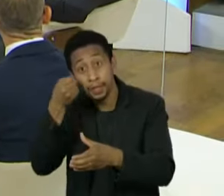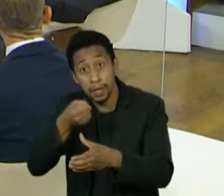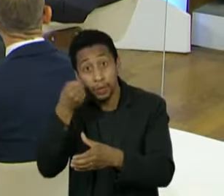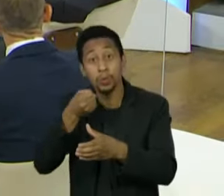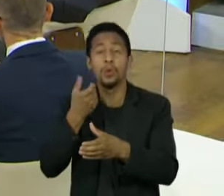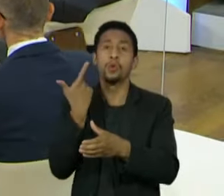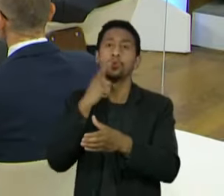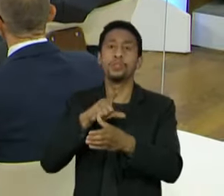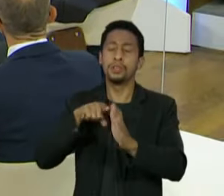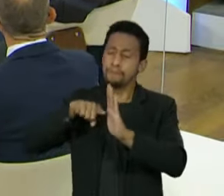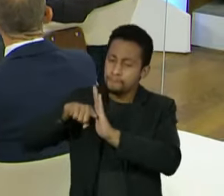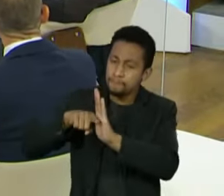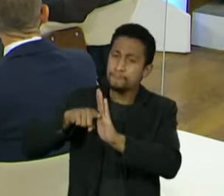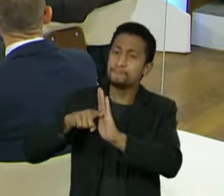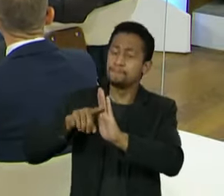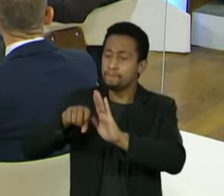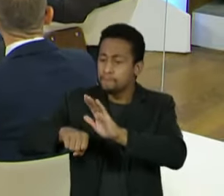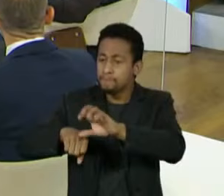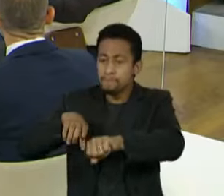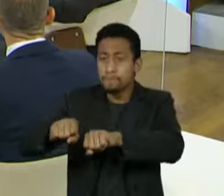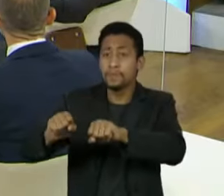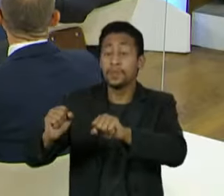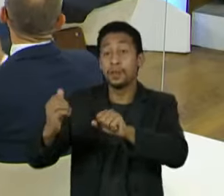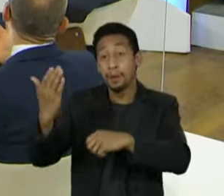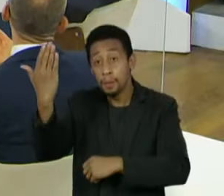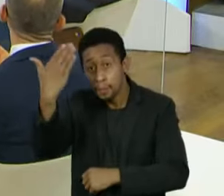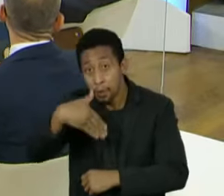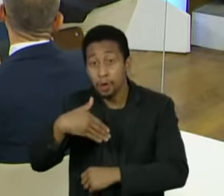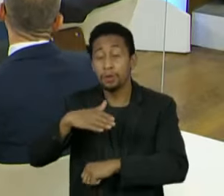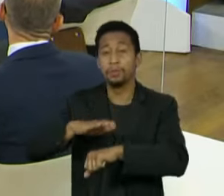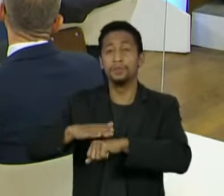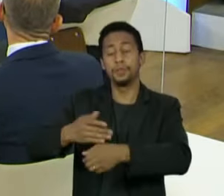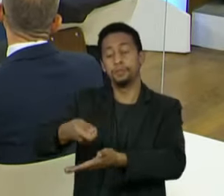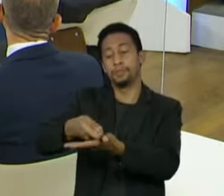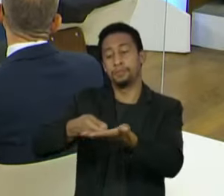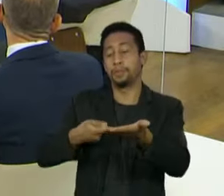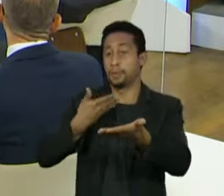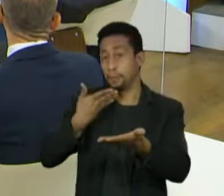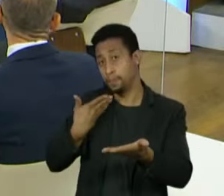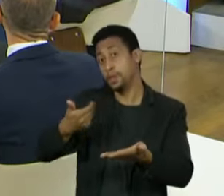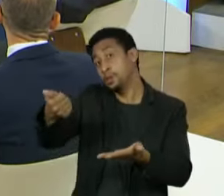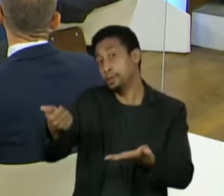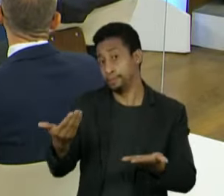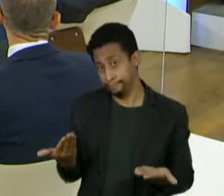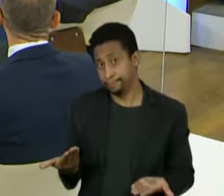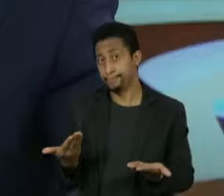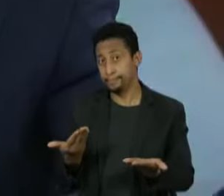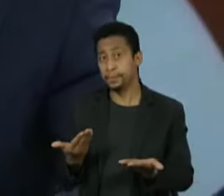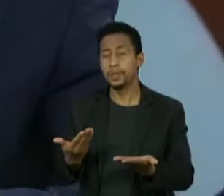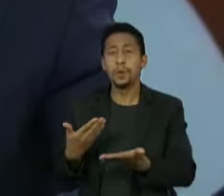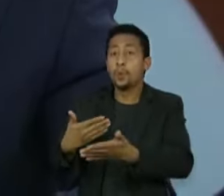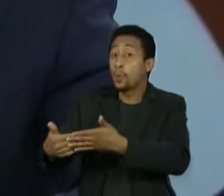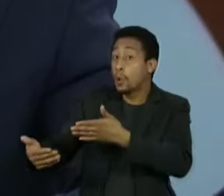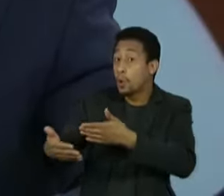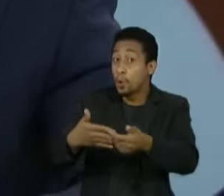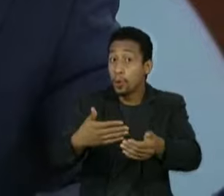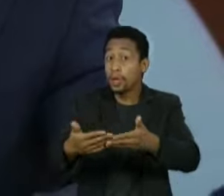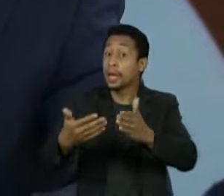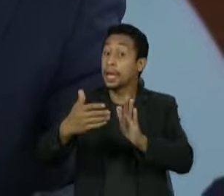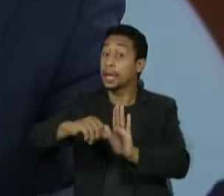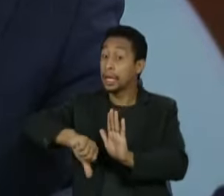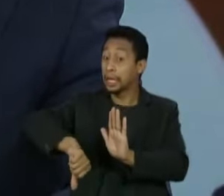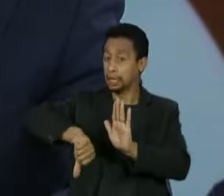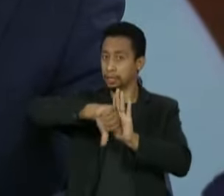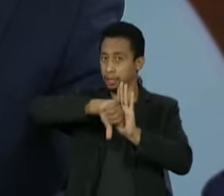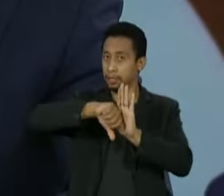de elementos probatórios para você fazer uma inquirição melhor. É elementar dentro de uma apuração de qualquer crime que